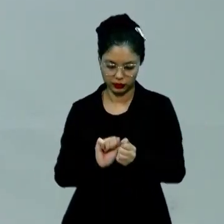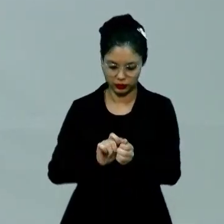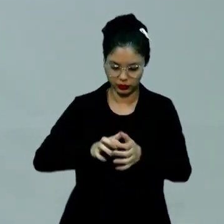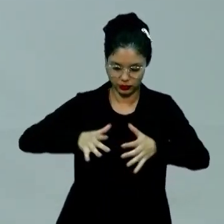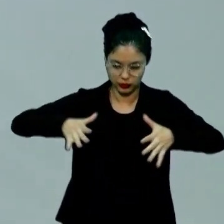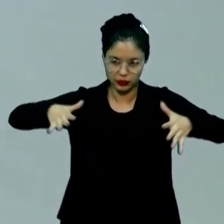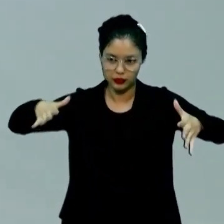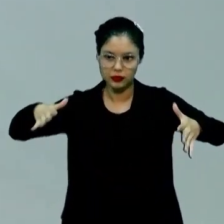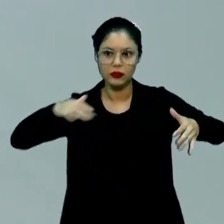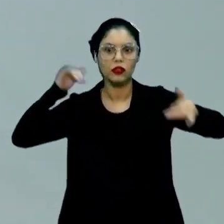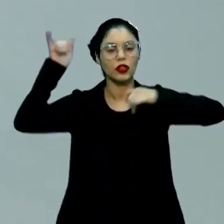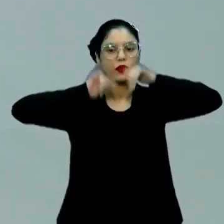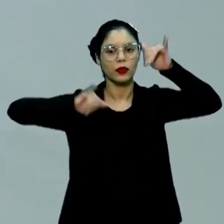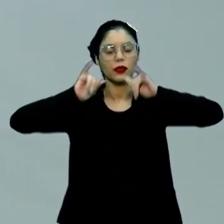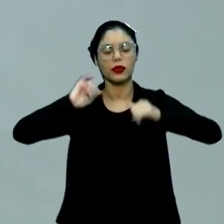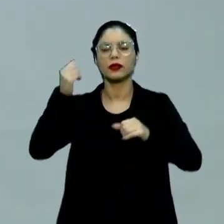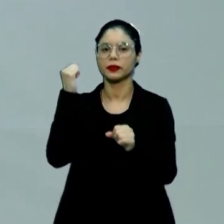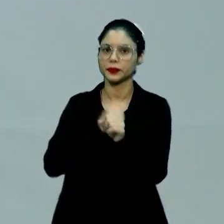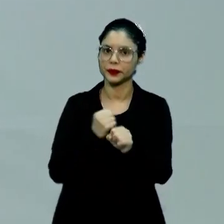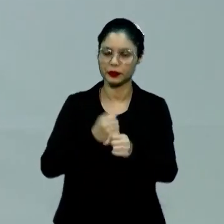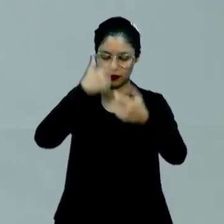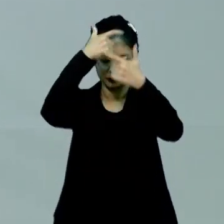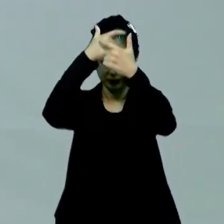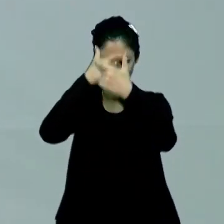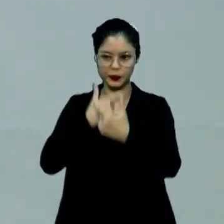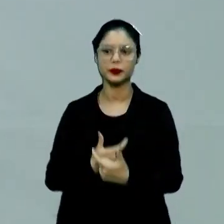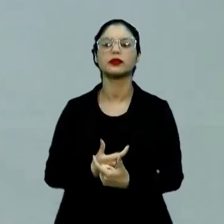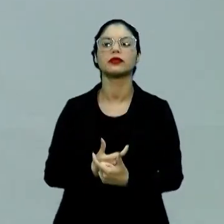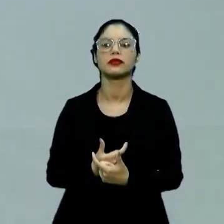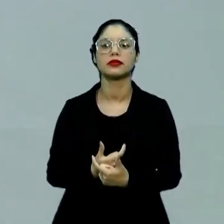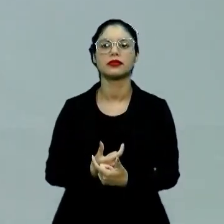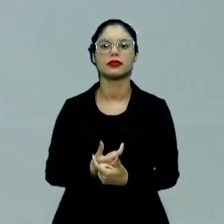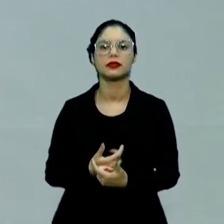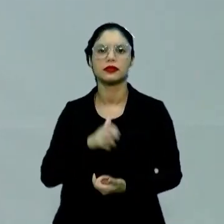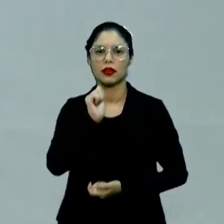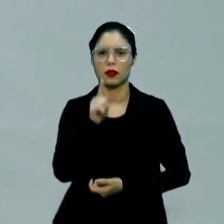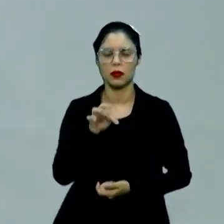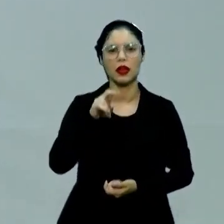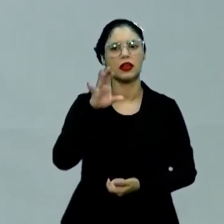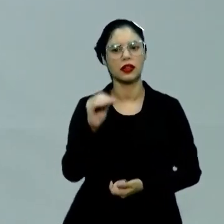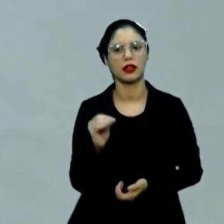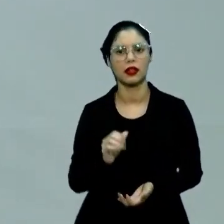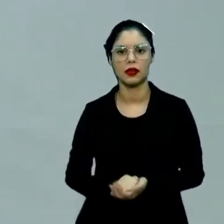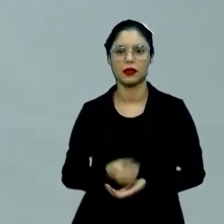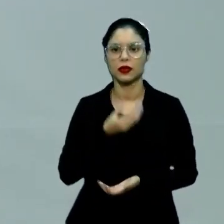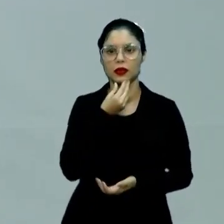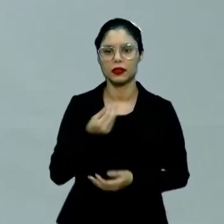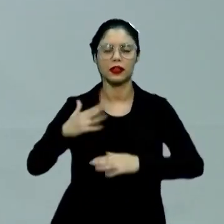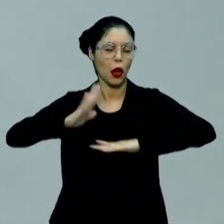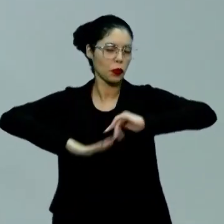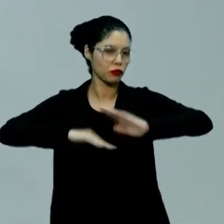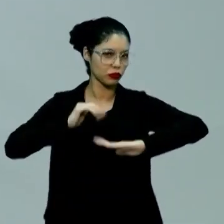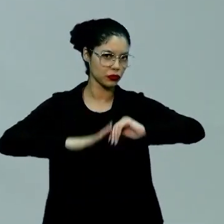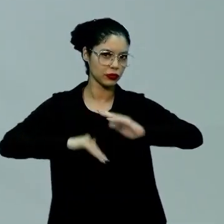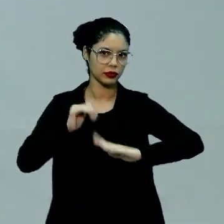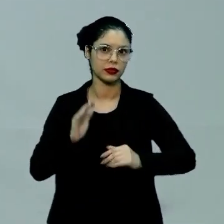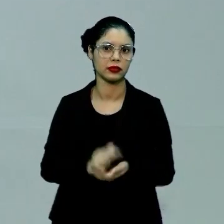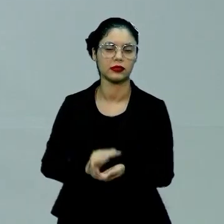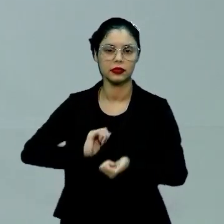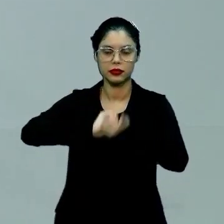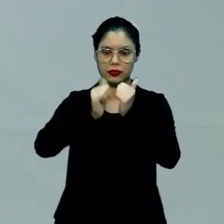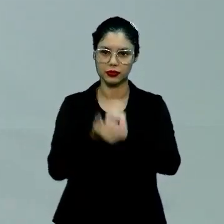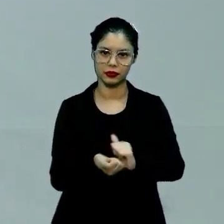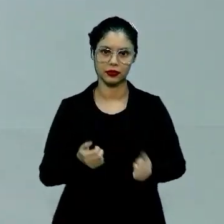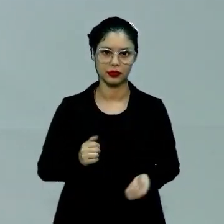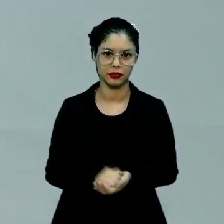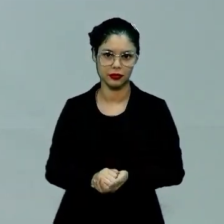de informações e que vão construir o meu ser e vão dizer Ah, o André é um exímio profissional do esporte